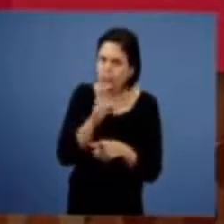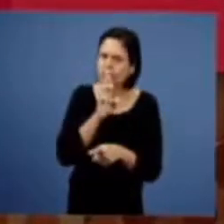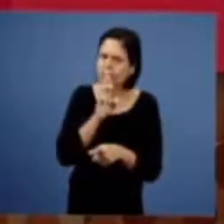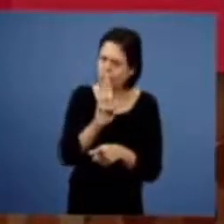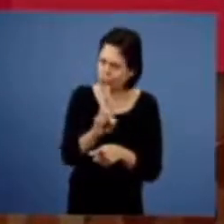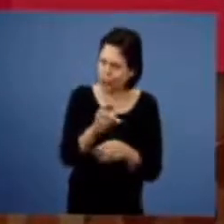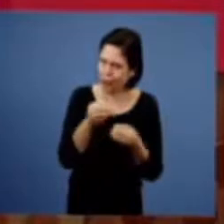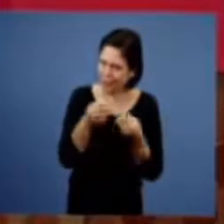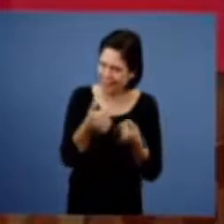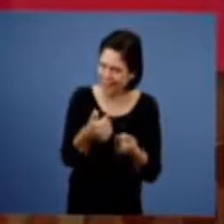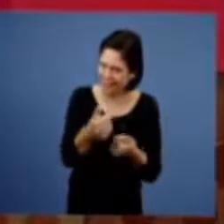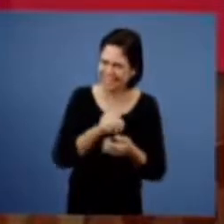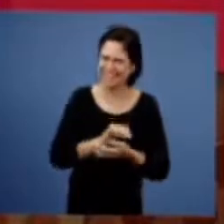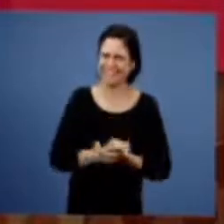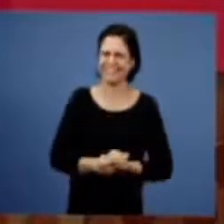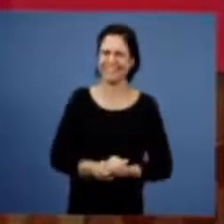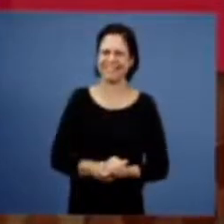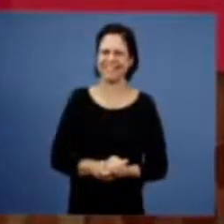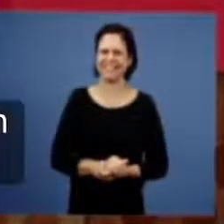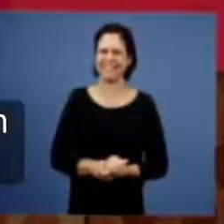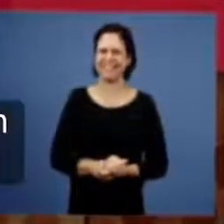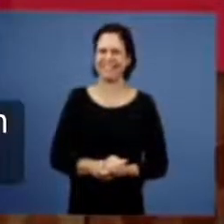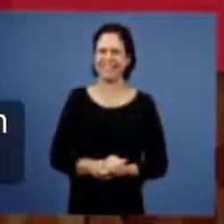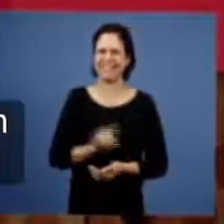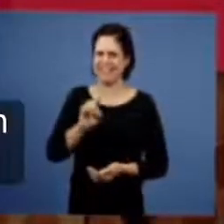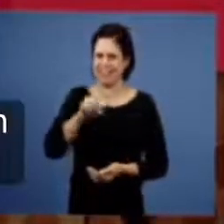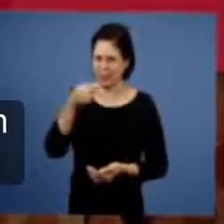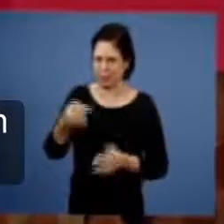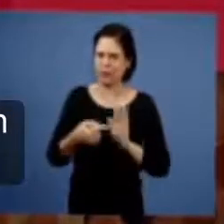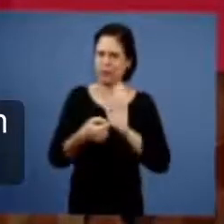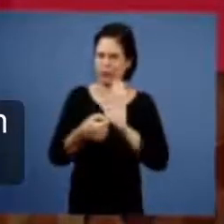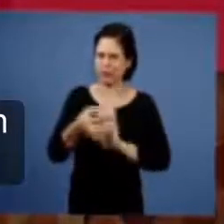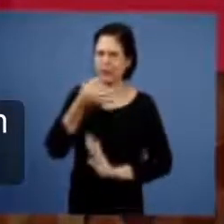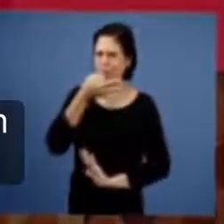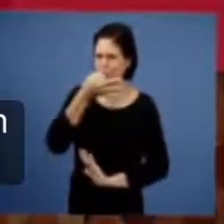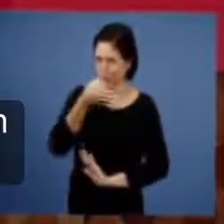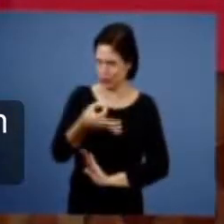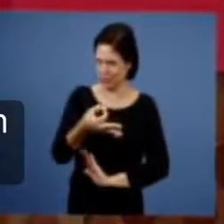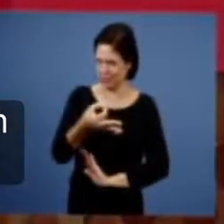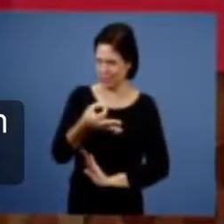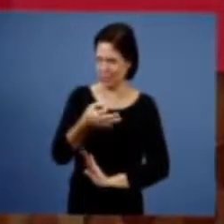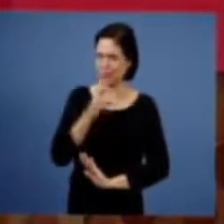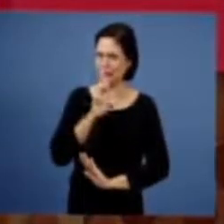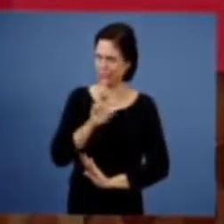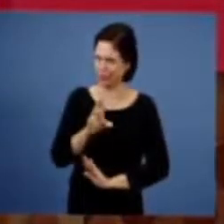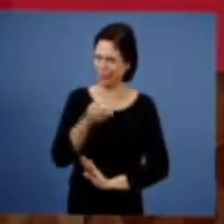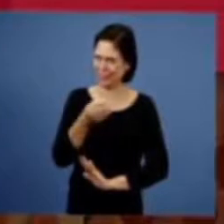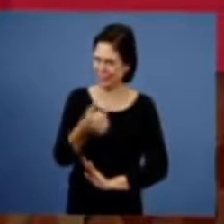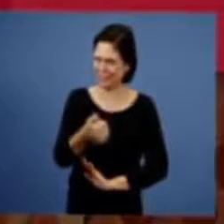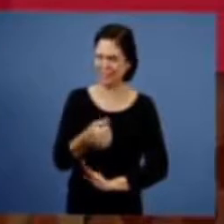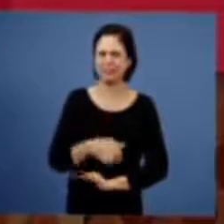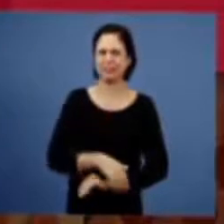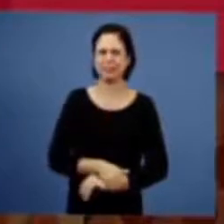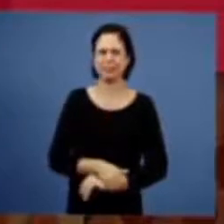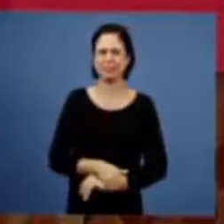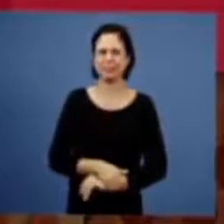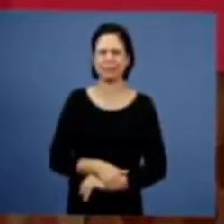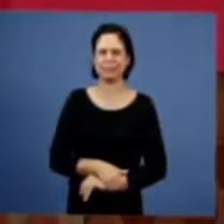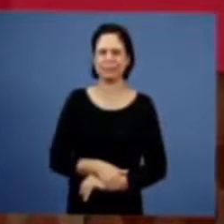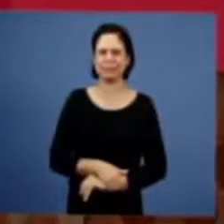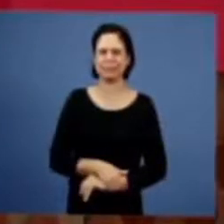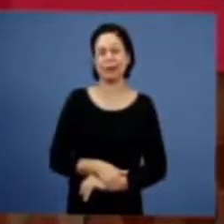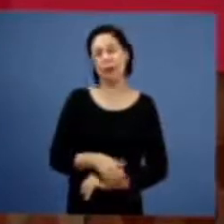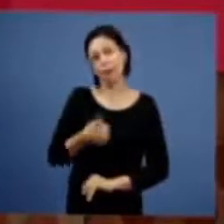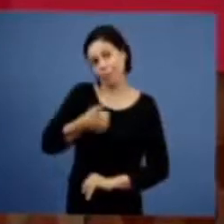aqui, com o que nós temos para apresentar aos irmãos como sugestão, então os irmãos podem ver, por exemplo, na primeira